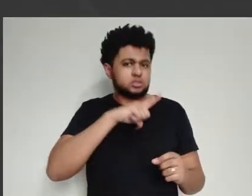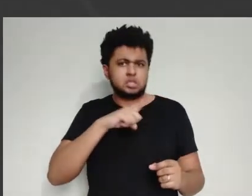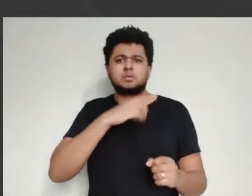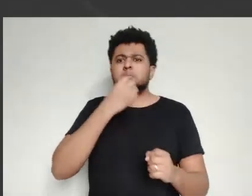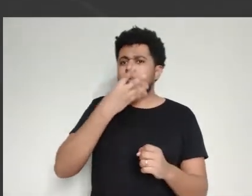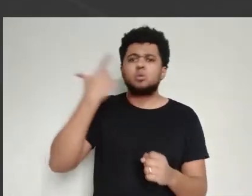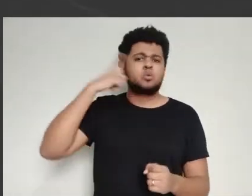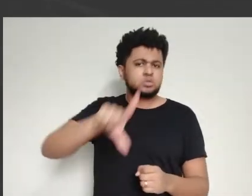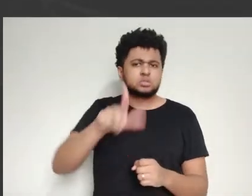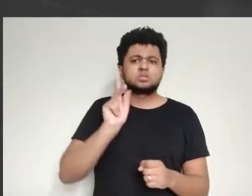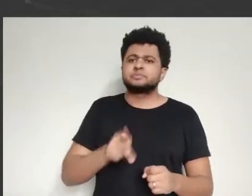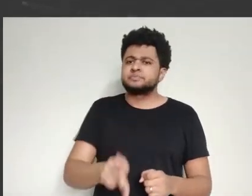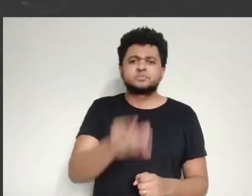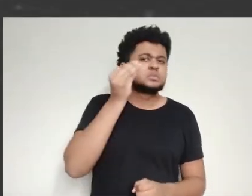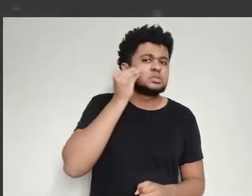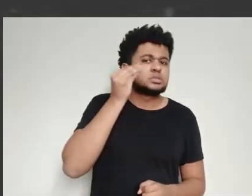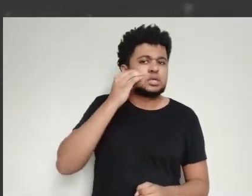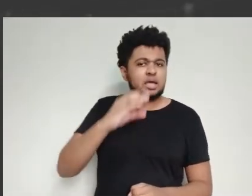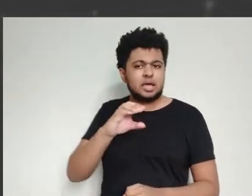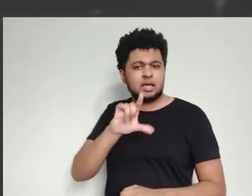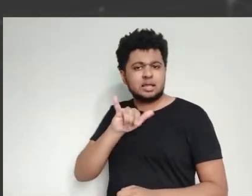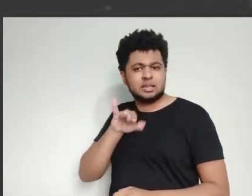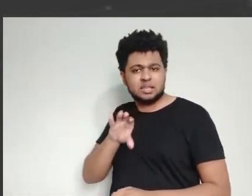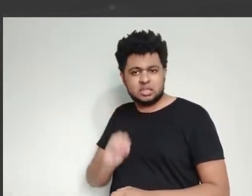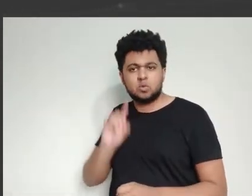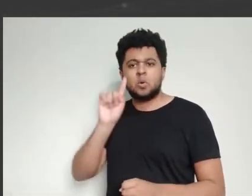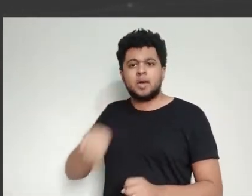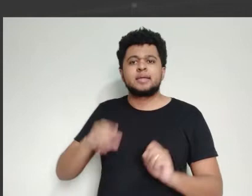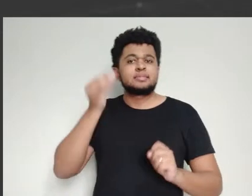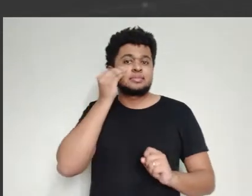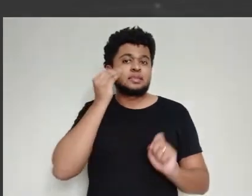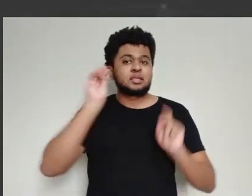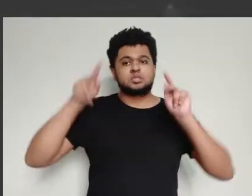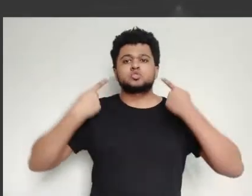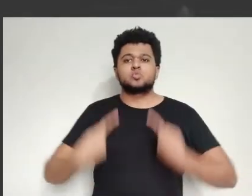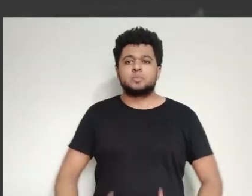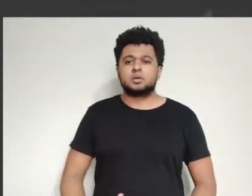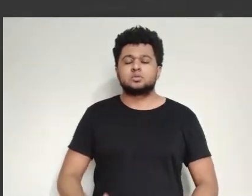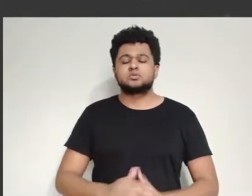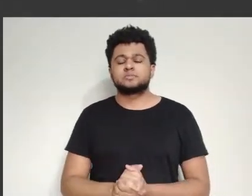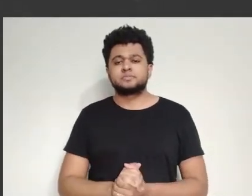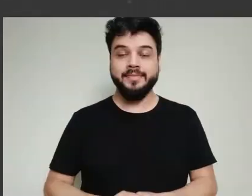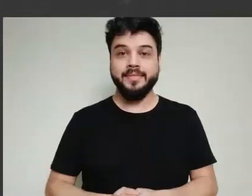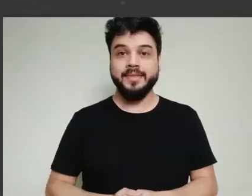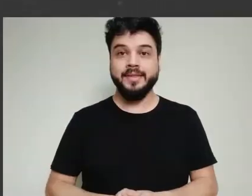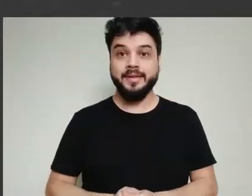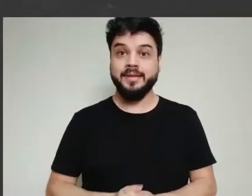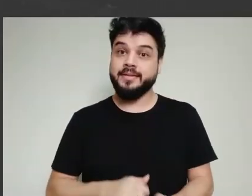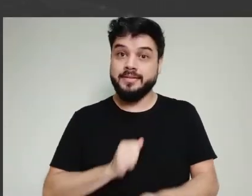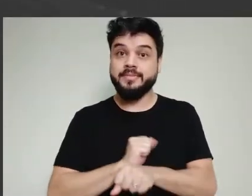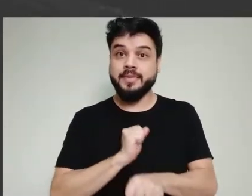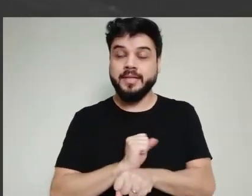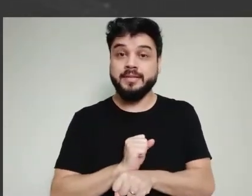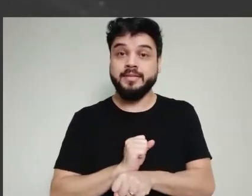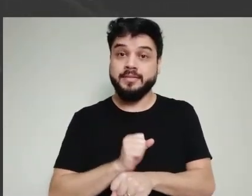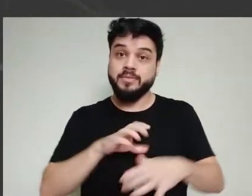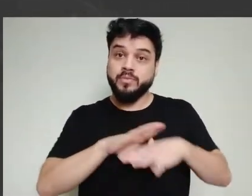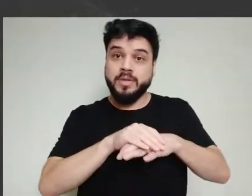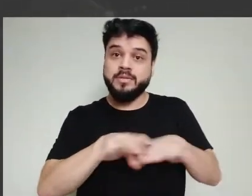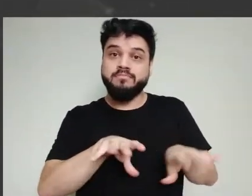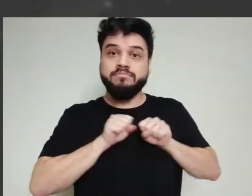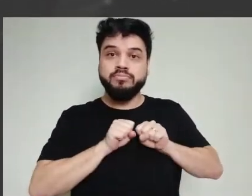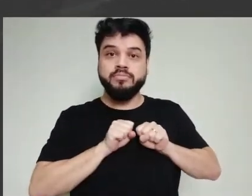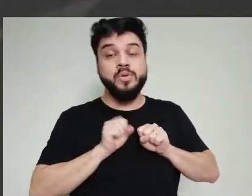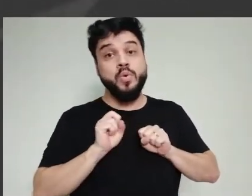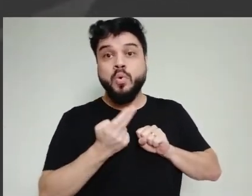num grupo controle, o que acontece com esse grupo? Eles vão ficar doentes? É esperado que fiquem. Que fiquem